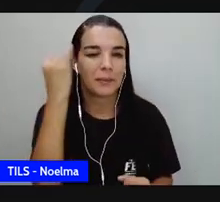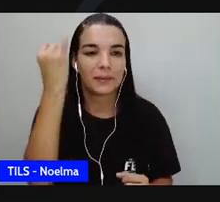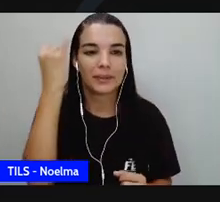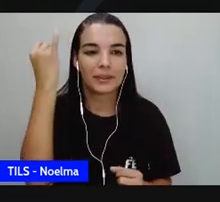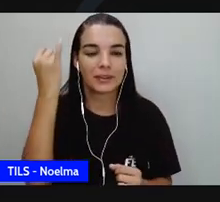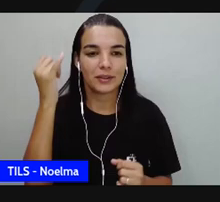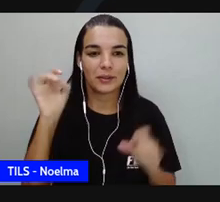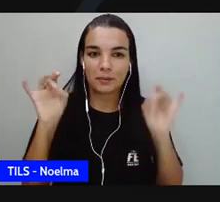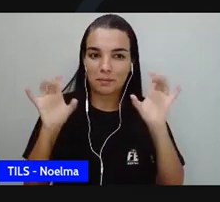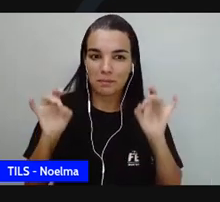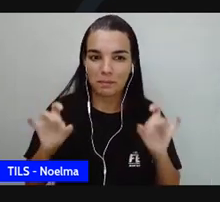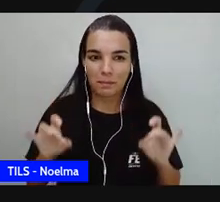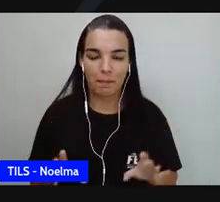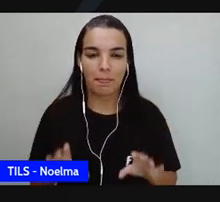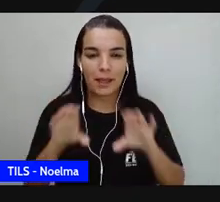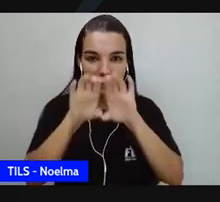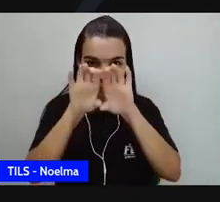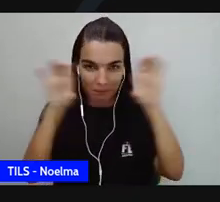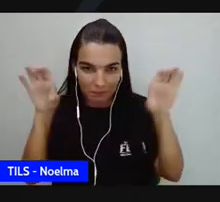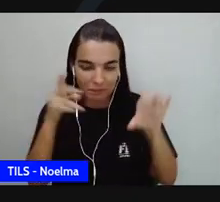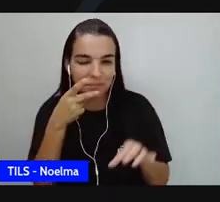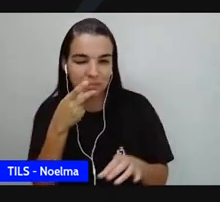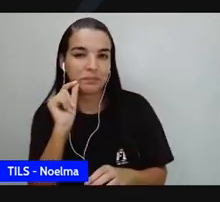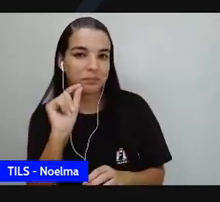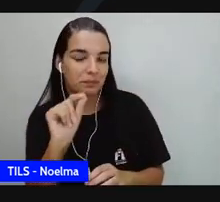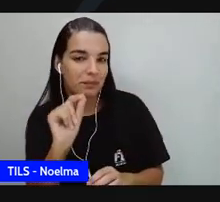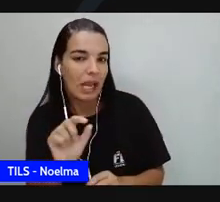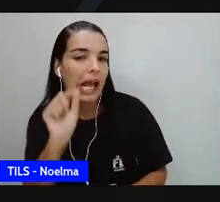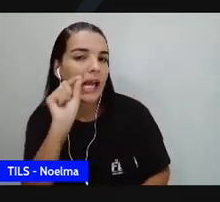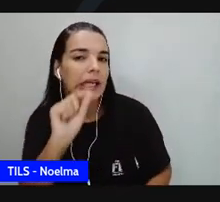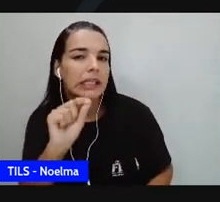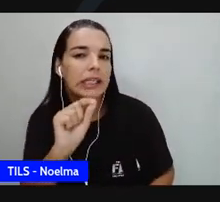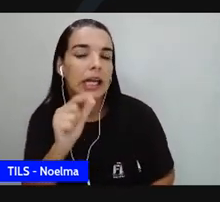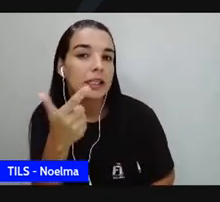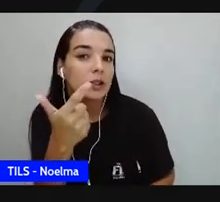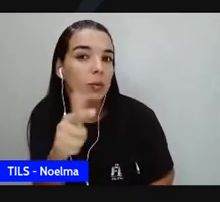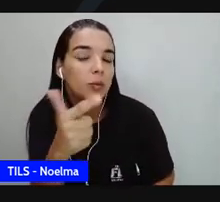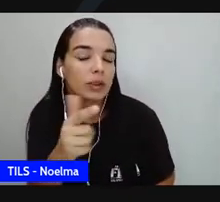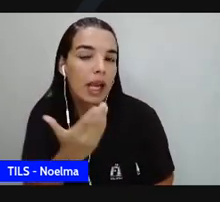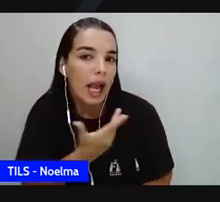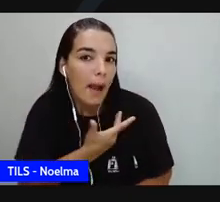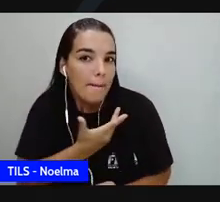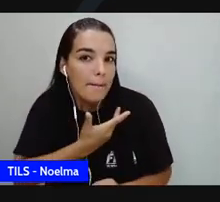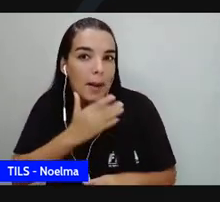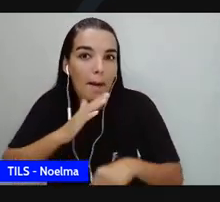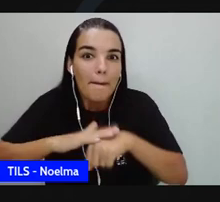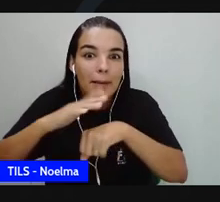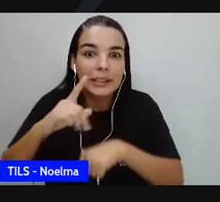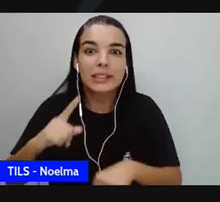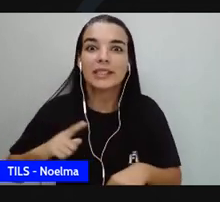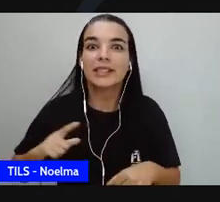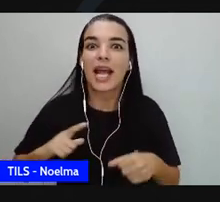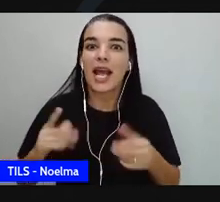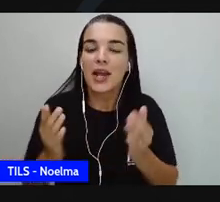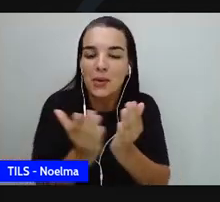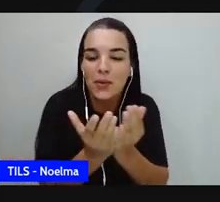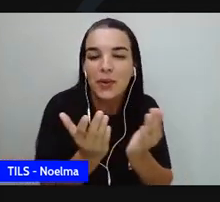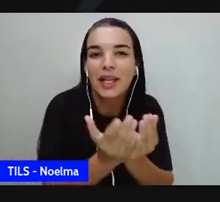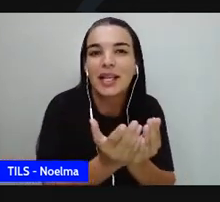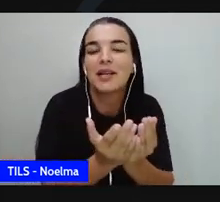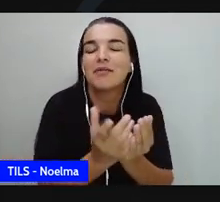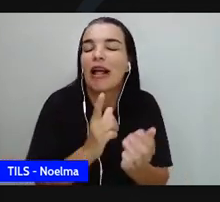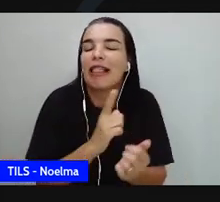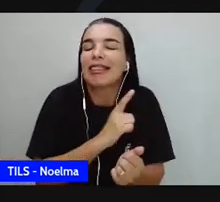Jesus. E a frase diz o seguinte, quem não tem amigo, mas tem um livro, tem uma